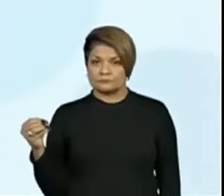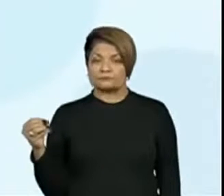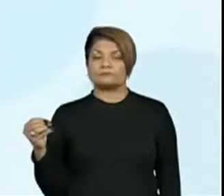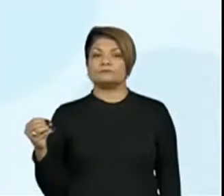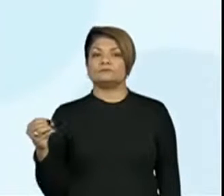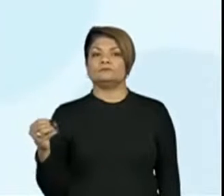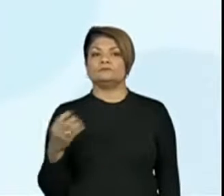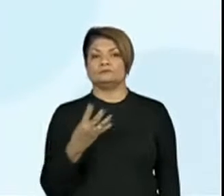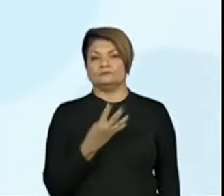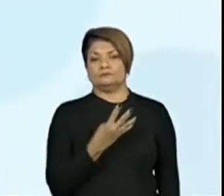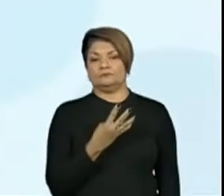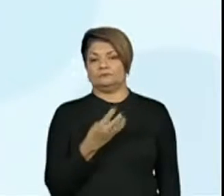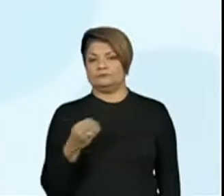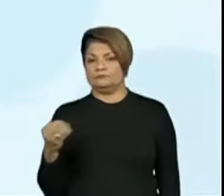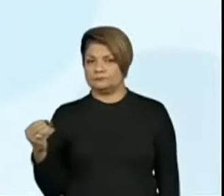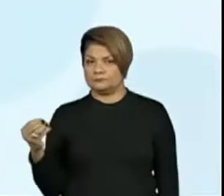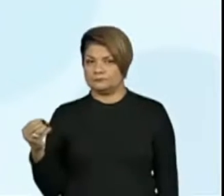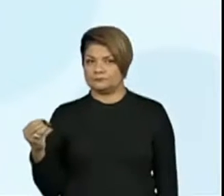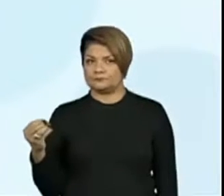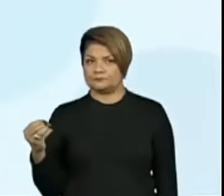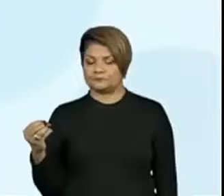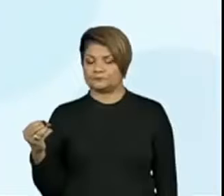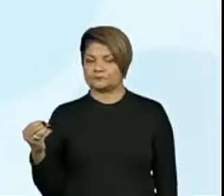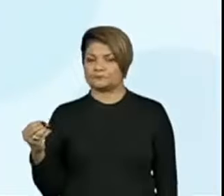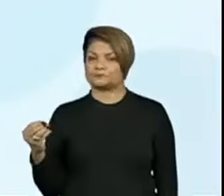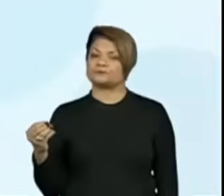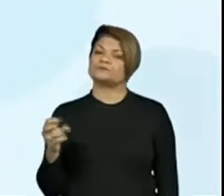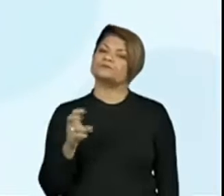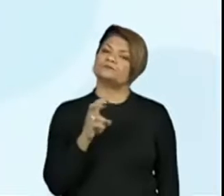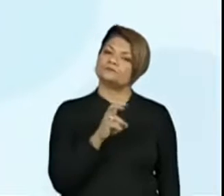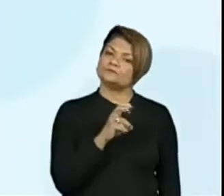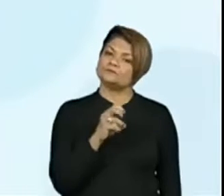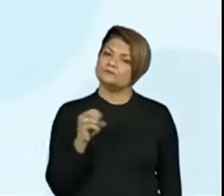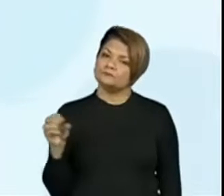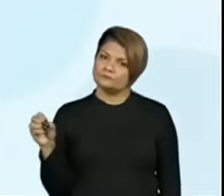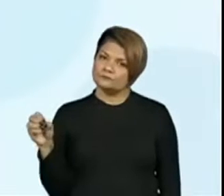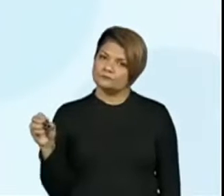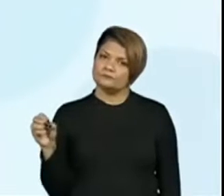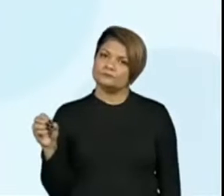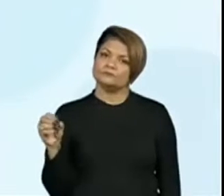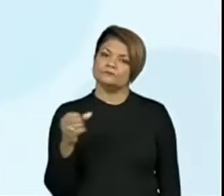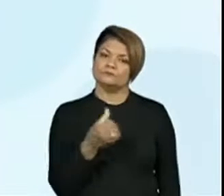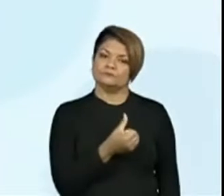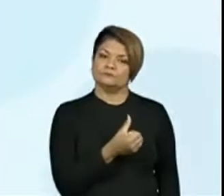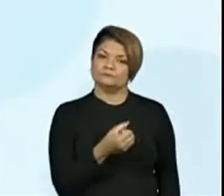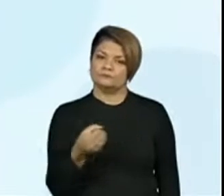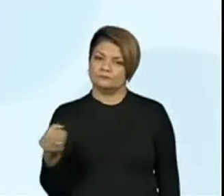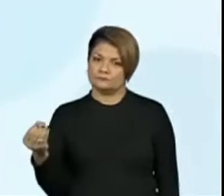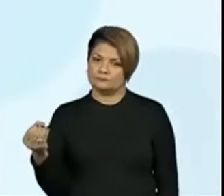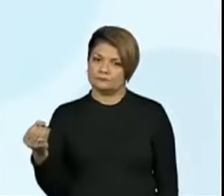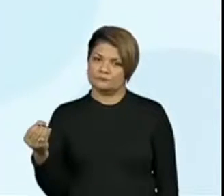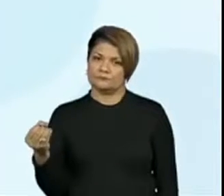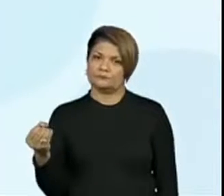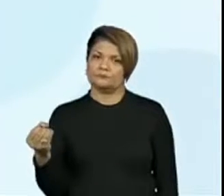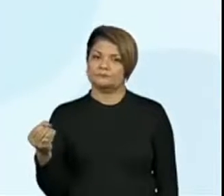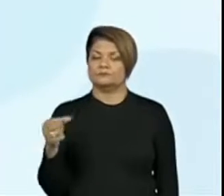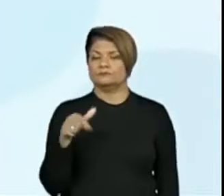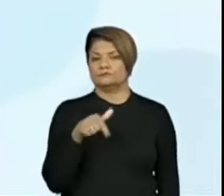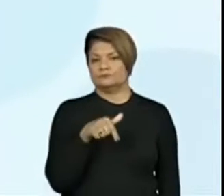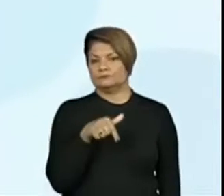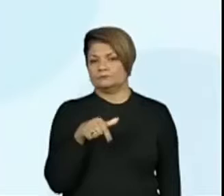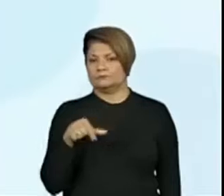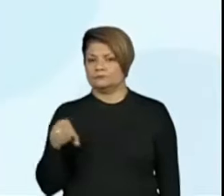trezentos, quatrocentos, quinhentos, seiscentos,